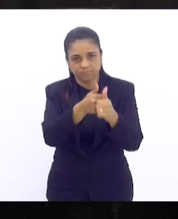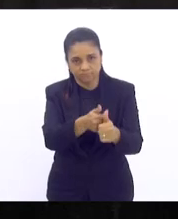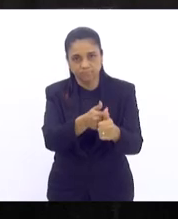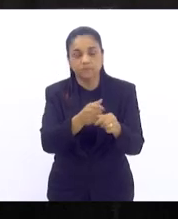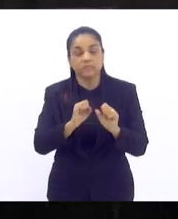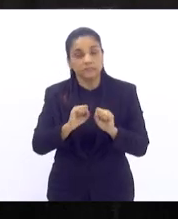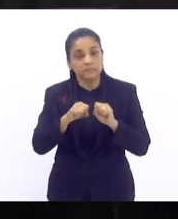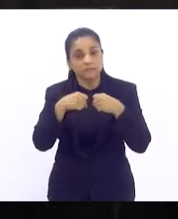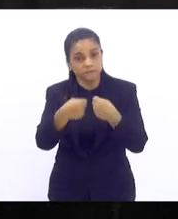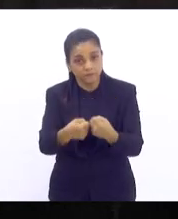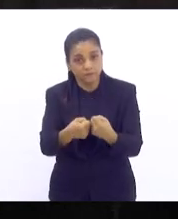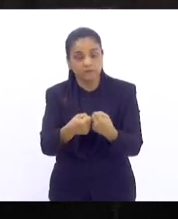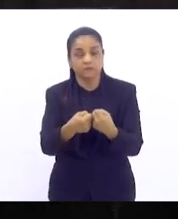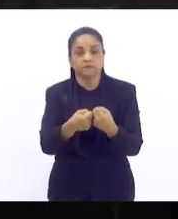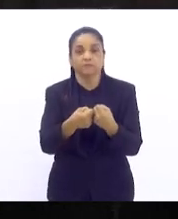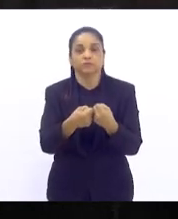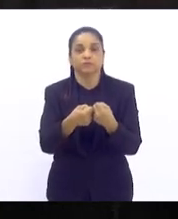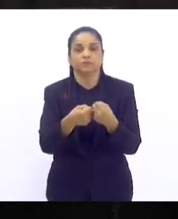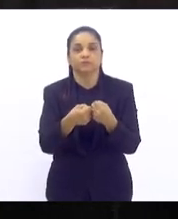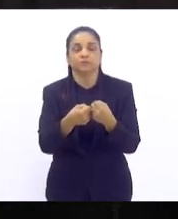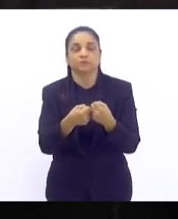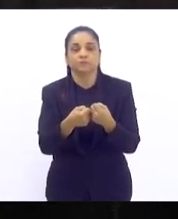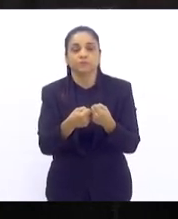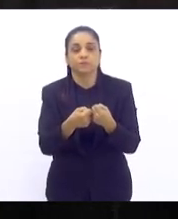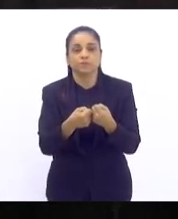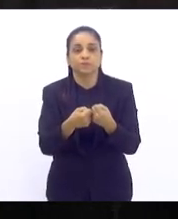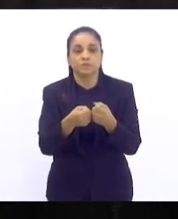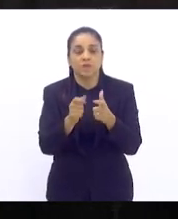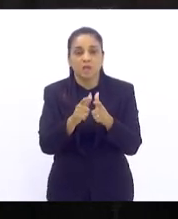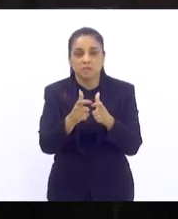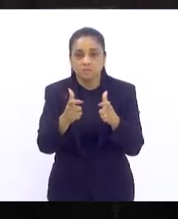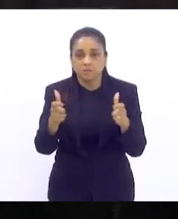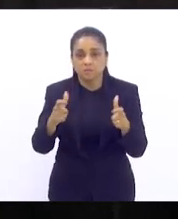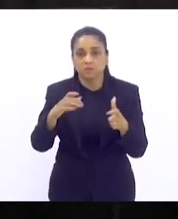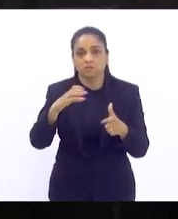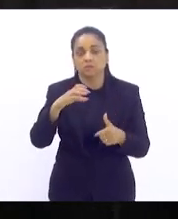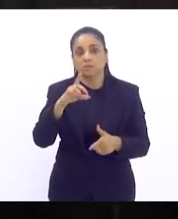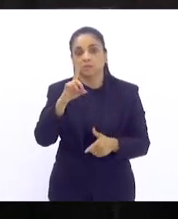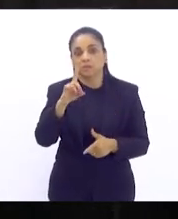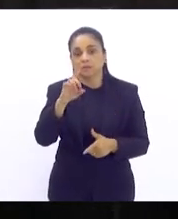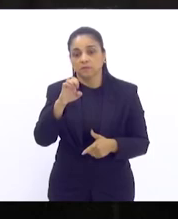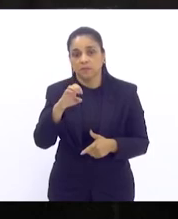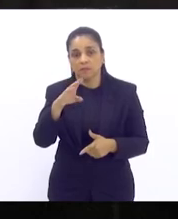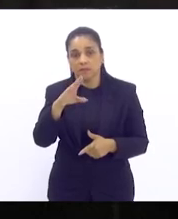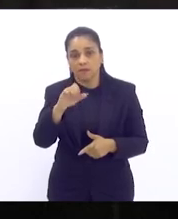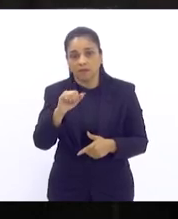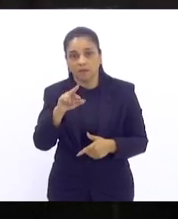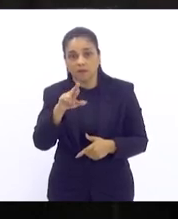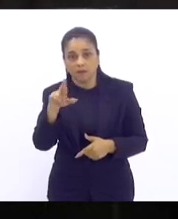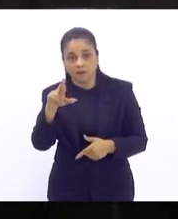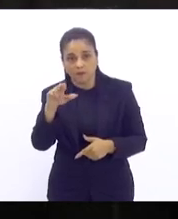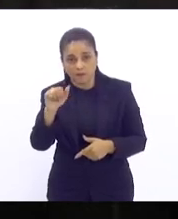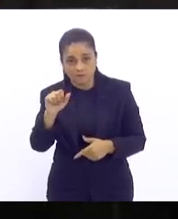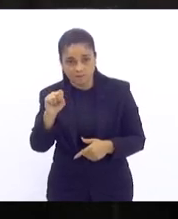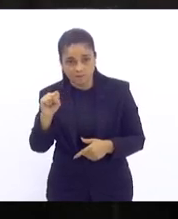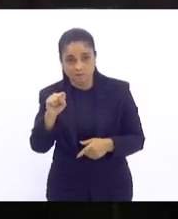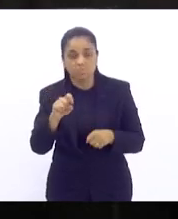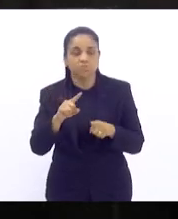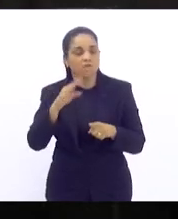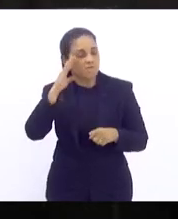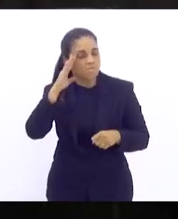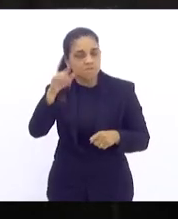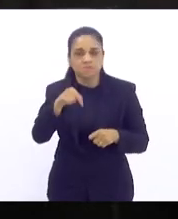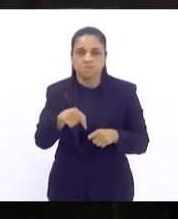defenderemos e estaremos defendendo a expansão dos decrades que são fundamentais nesse tema vossa excelência